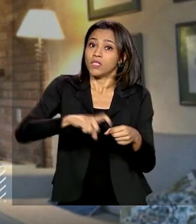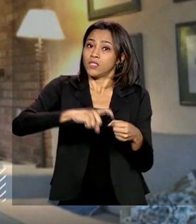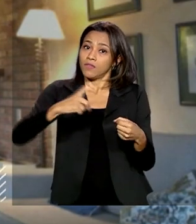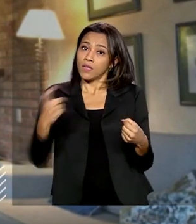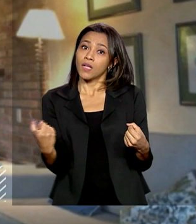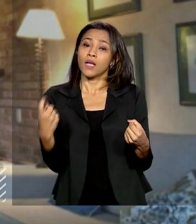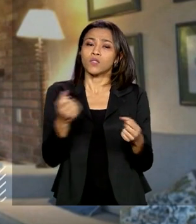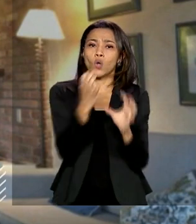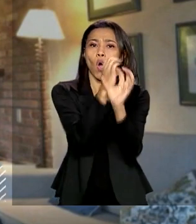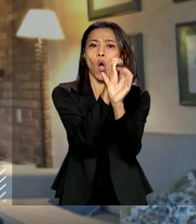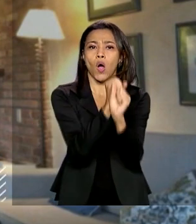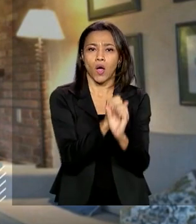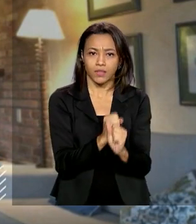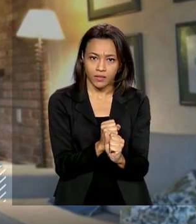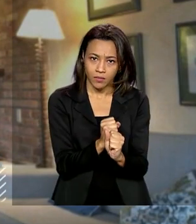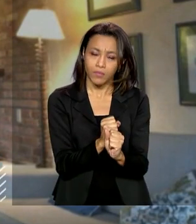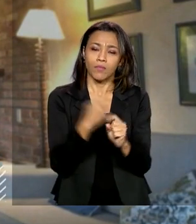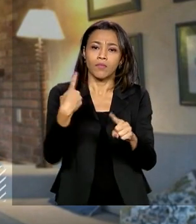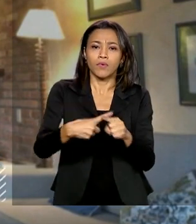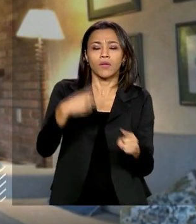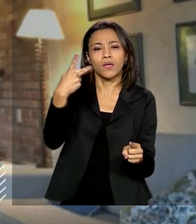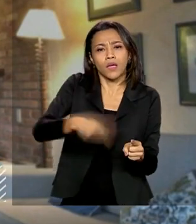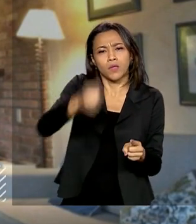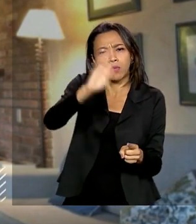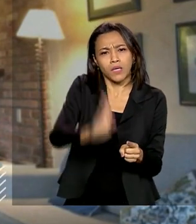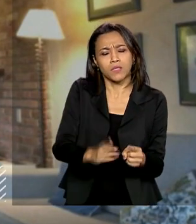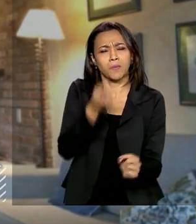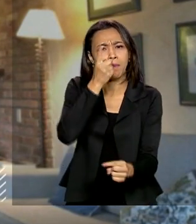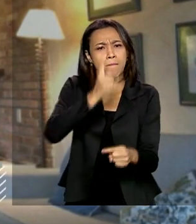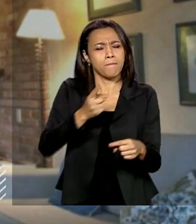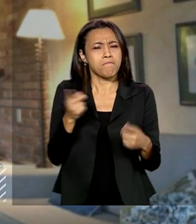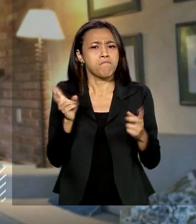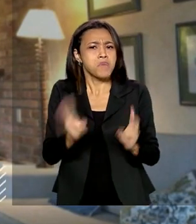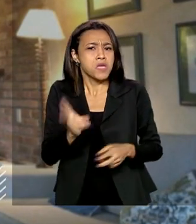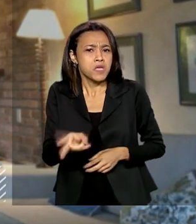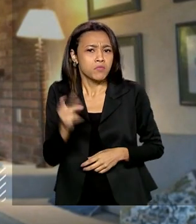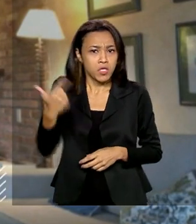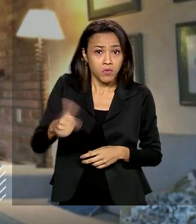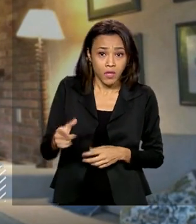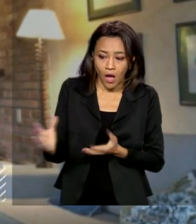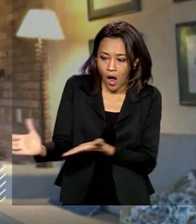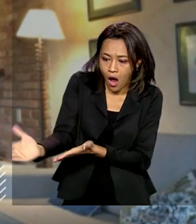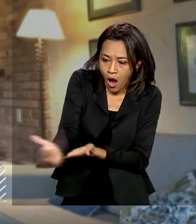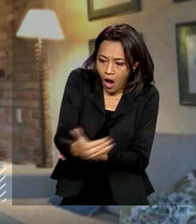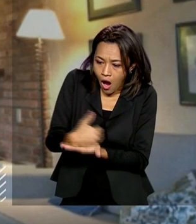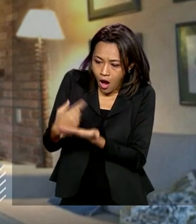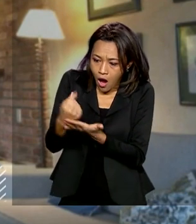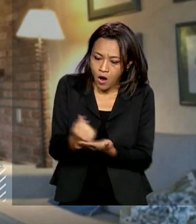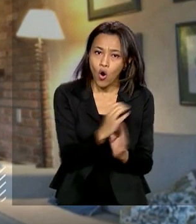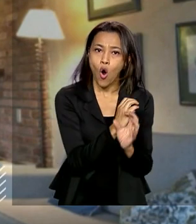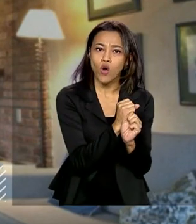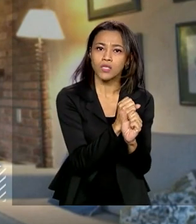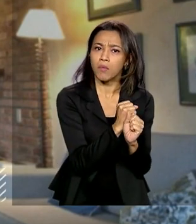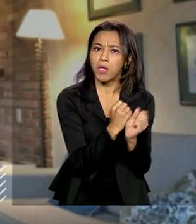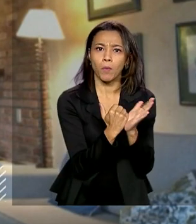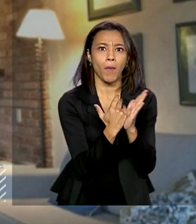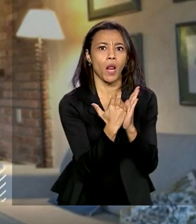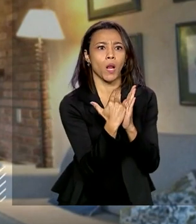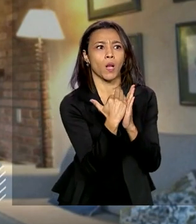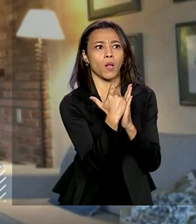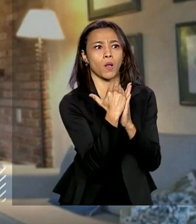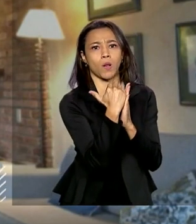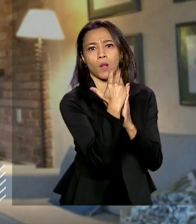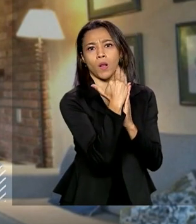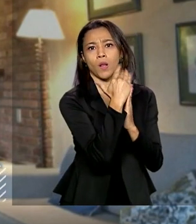orçamentária. Porque no Brasil, mesmo que não tenha receita, o orçamento aumenta a despesa